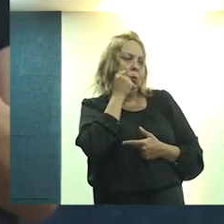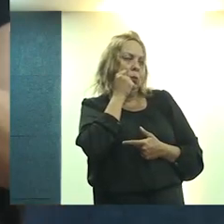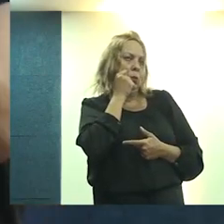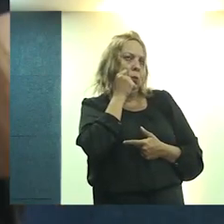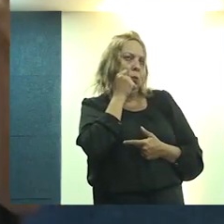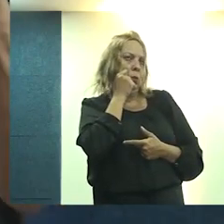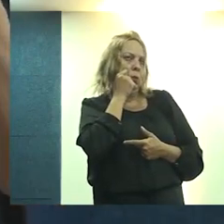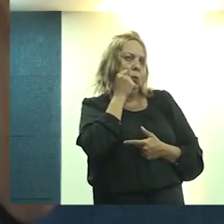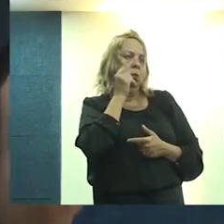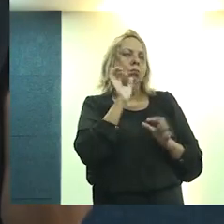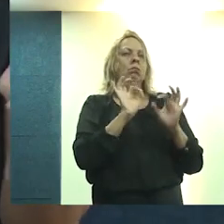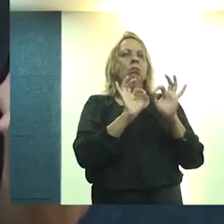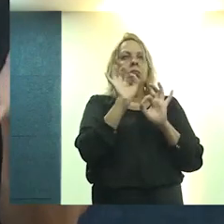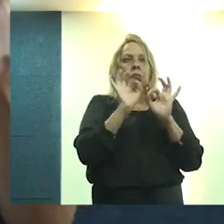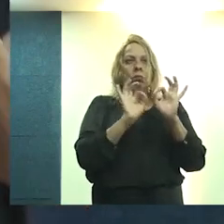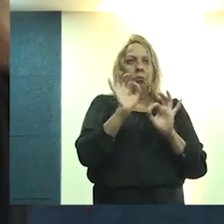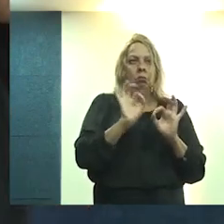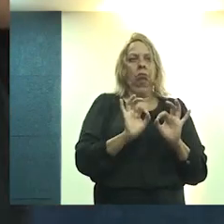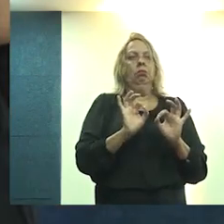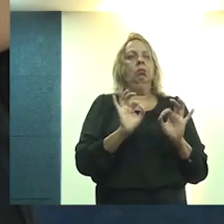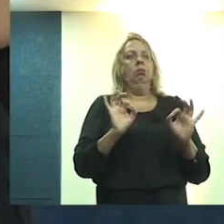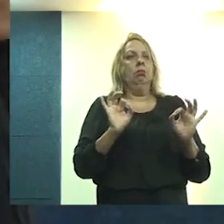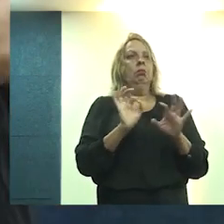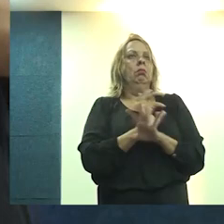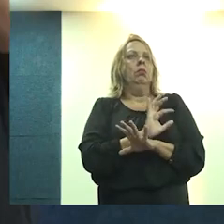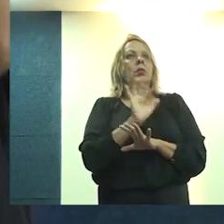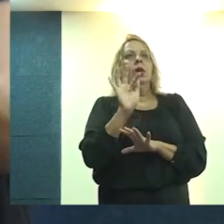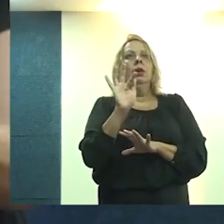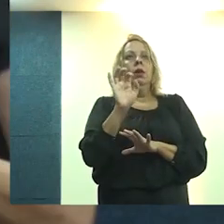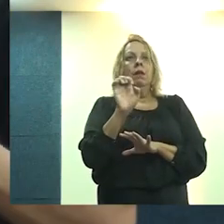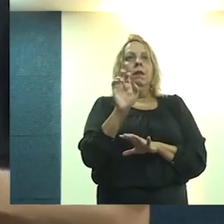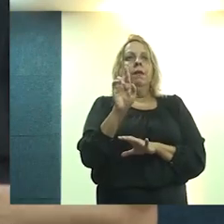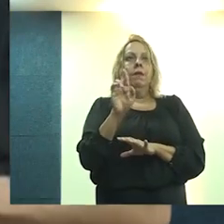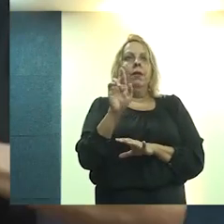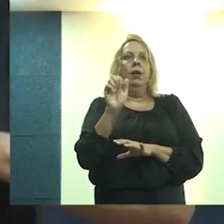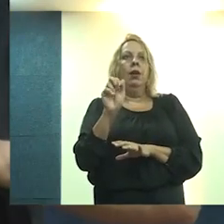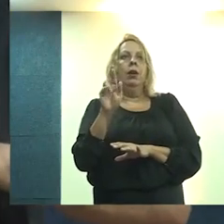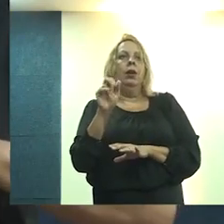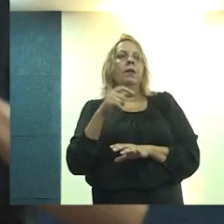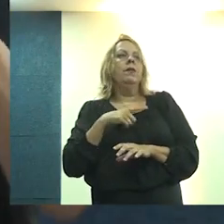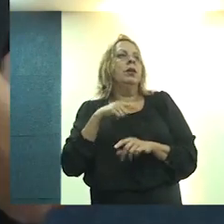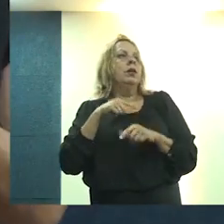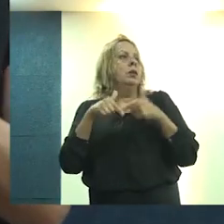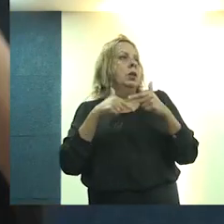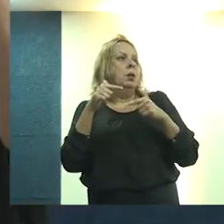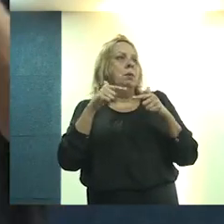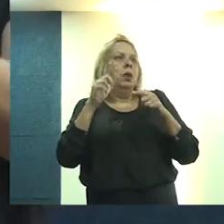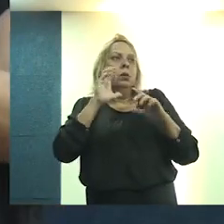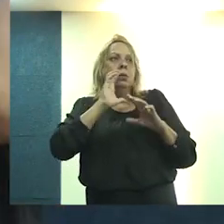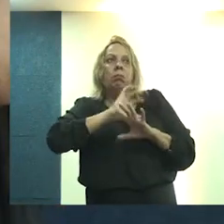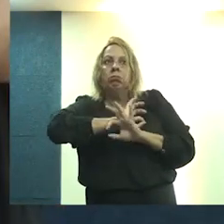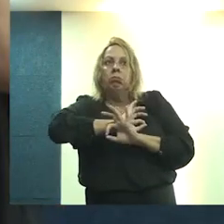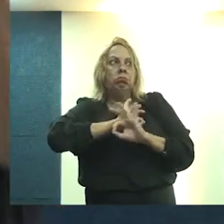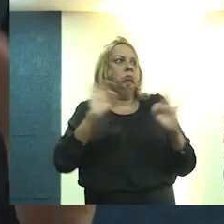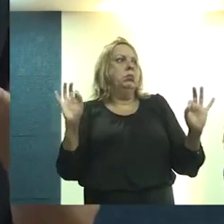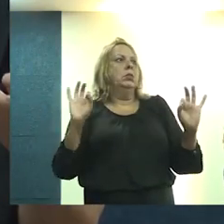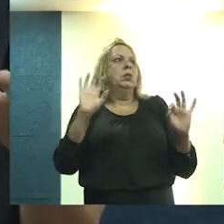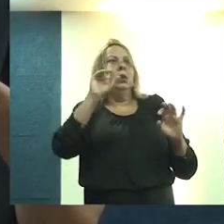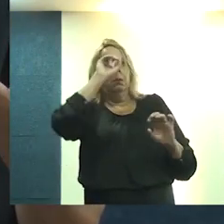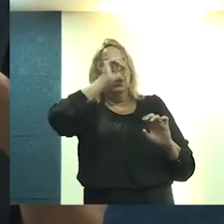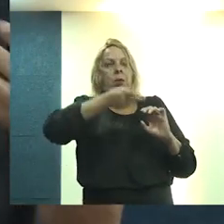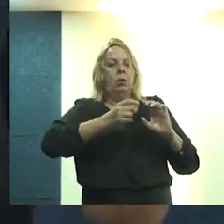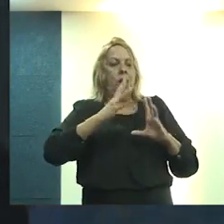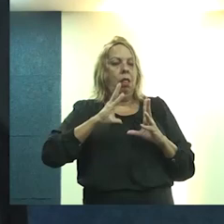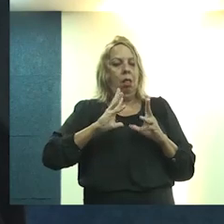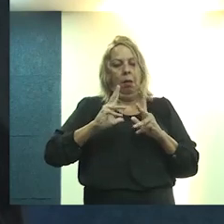vamos dizer assim, regularizada, o Ferrari fez um trabalho maravilhoso quando assumiu a Imurbo em 2001, mandou limpar